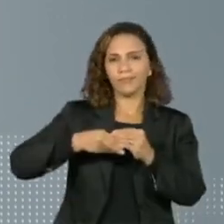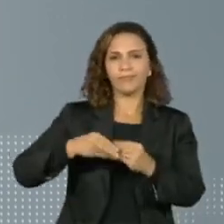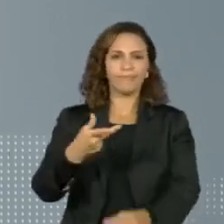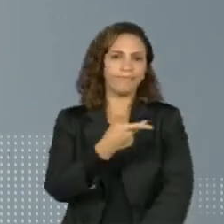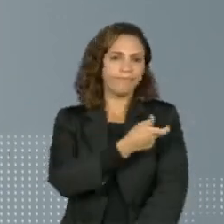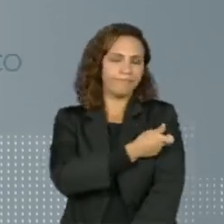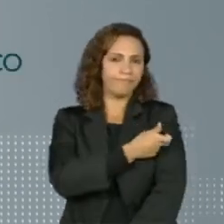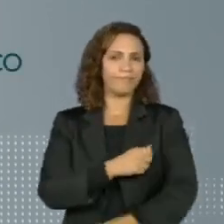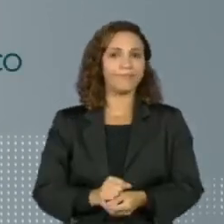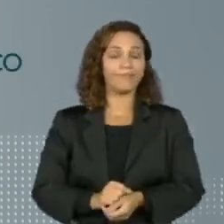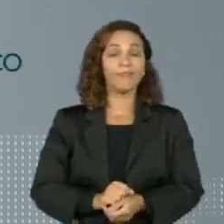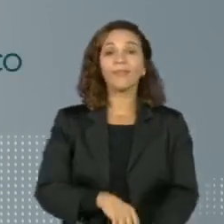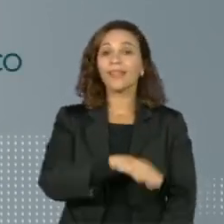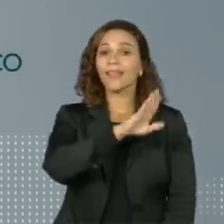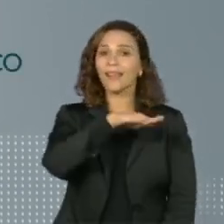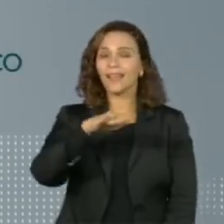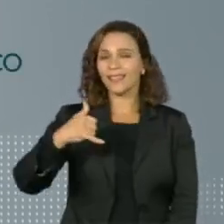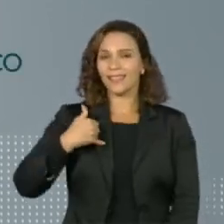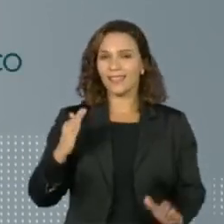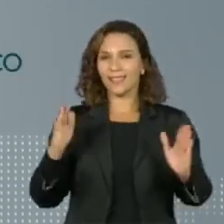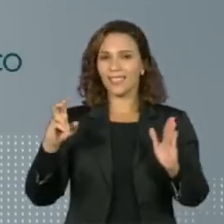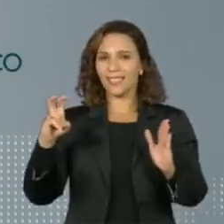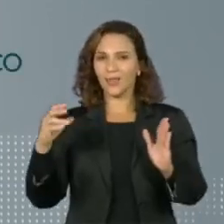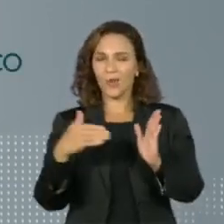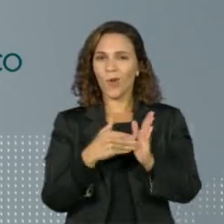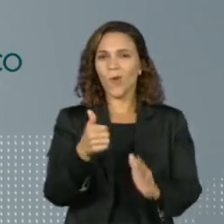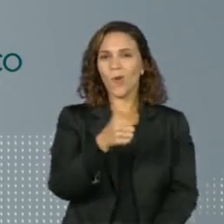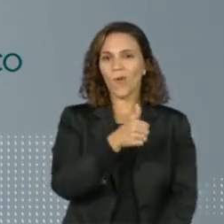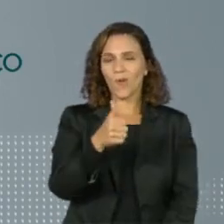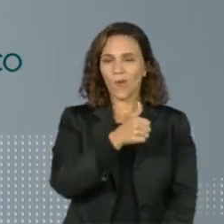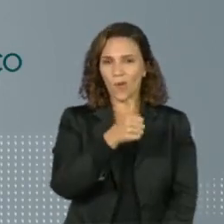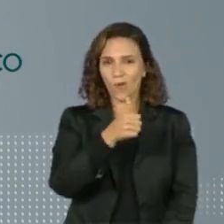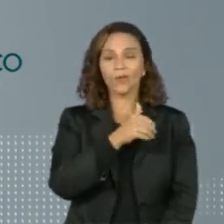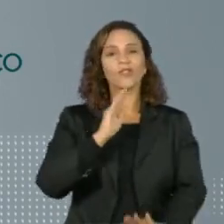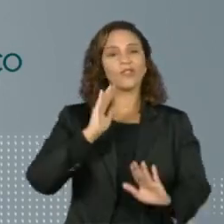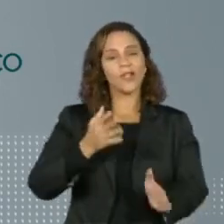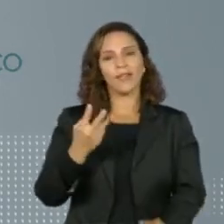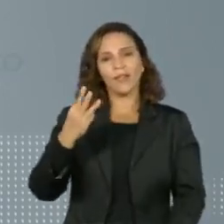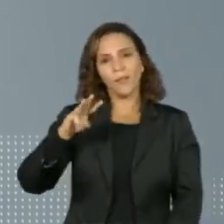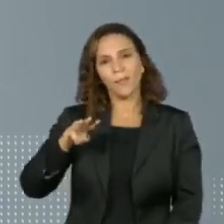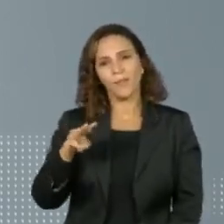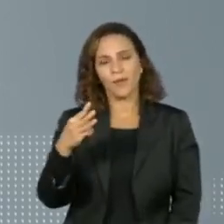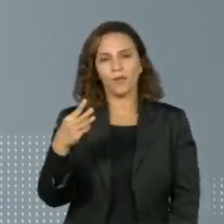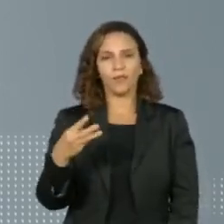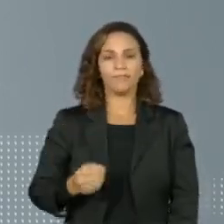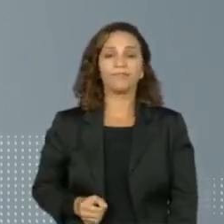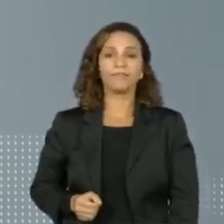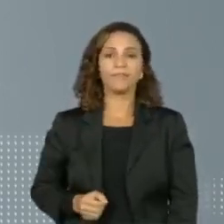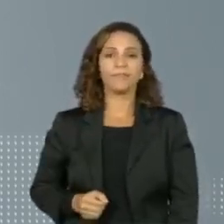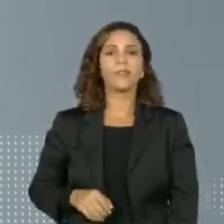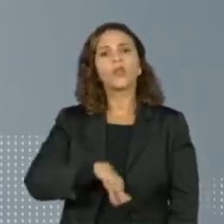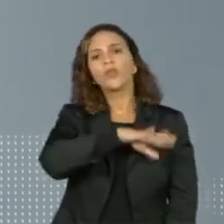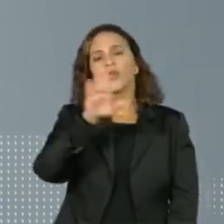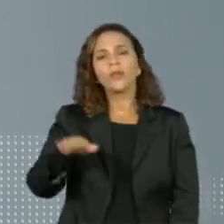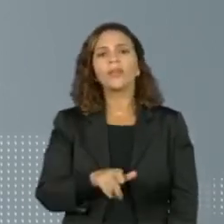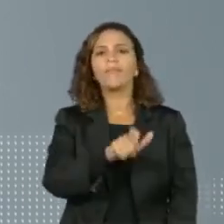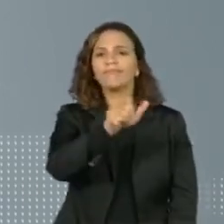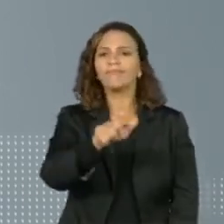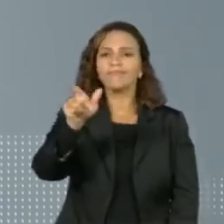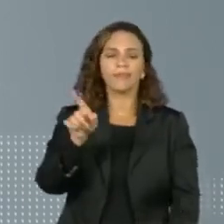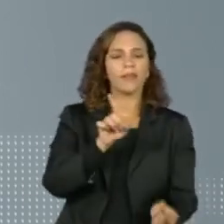O número de crianças entre 5 e 11 anos vacinadas superou 3 milhões. O total de pacientes em